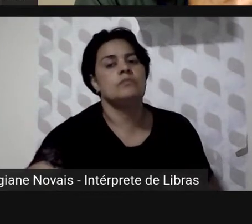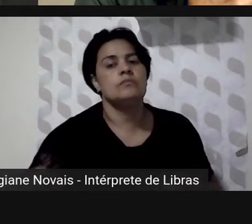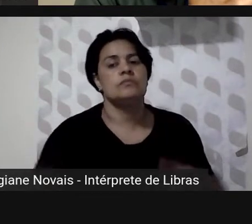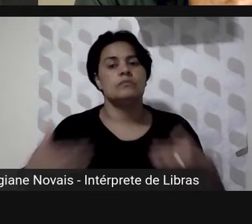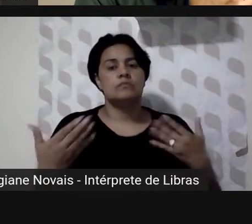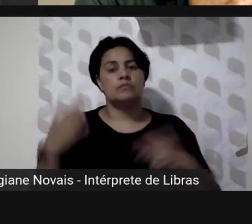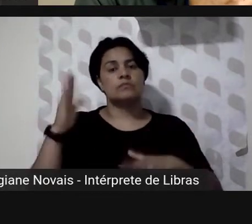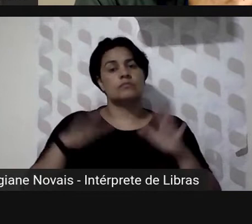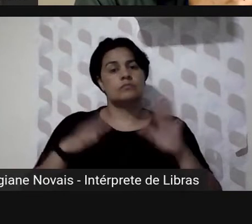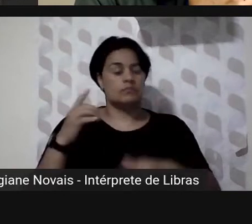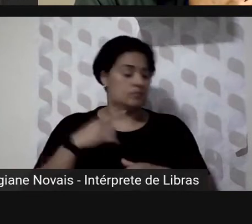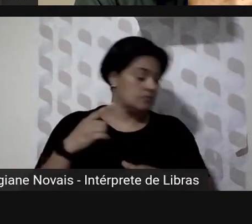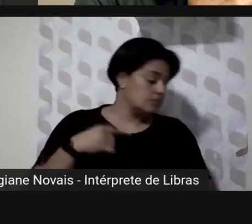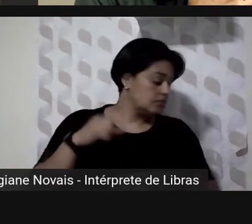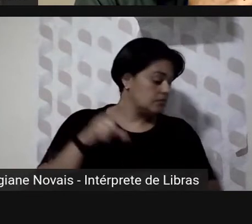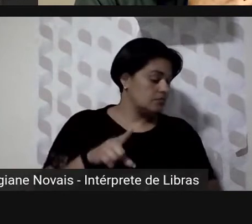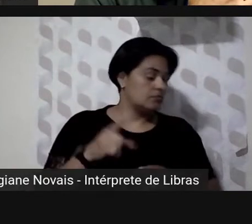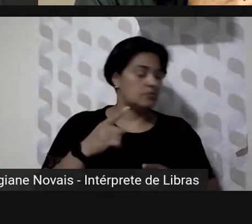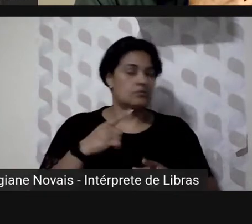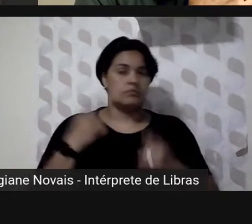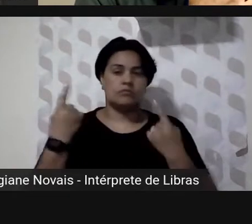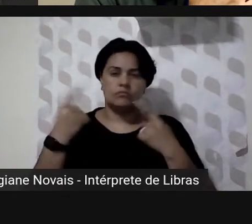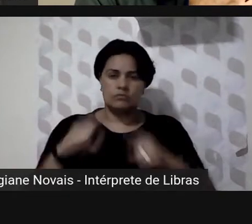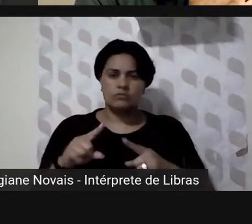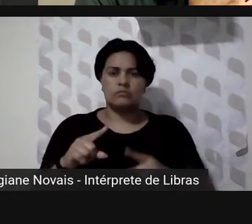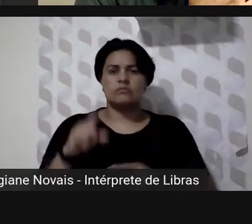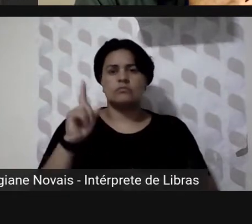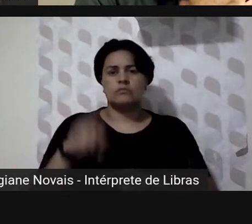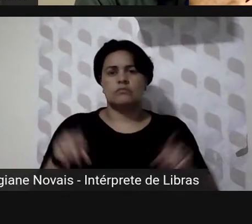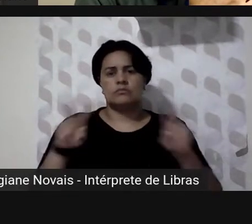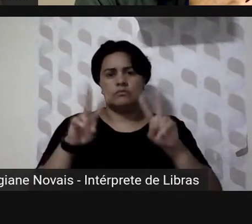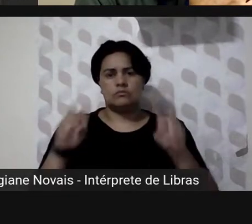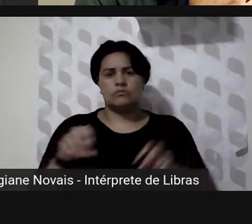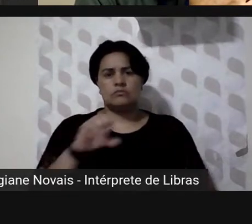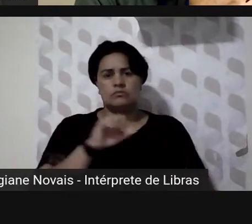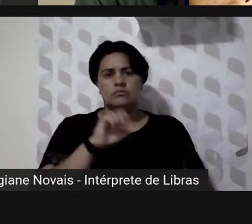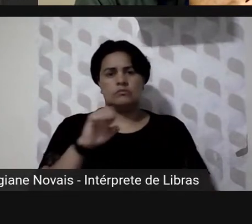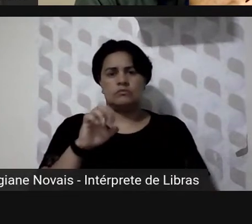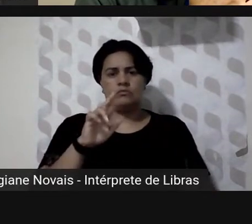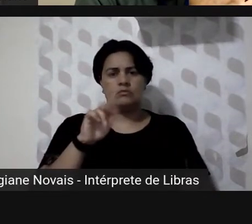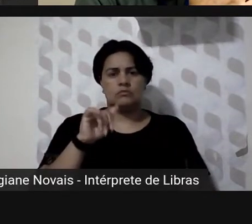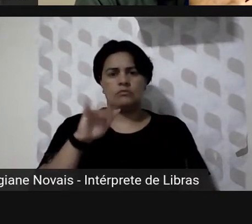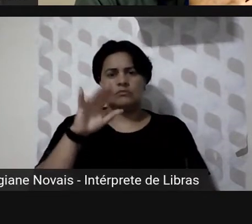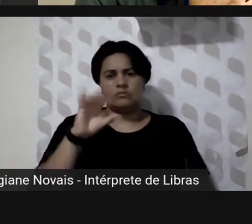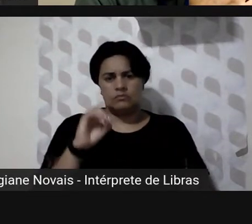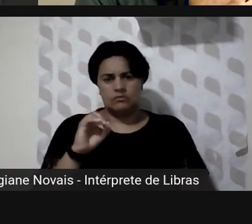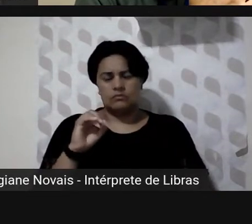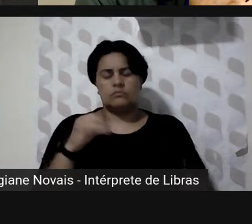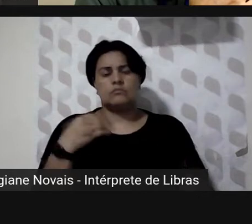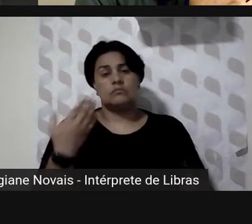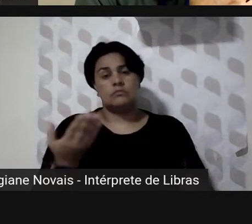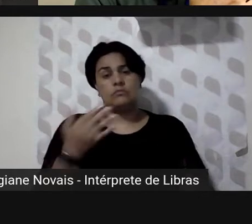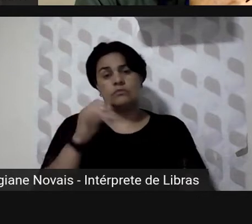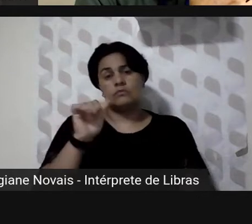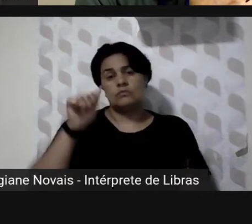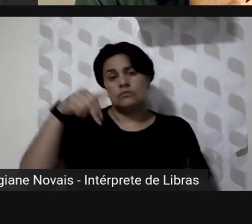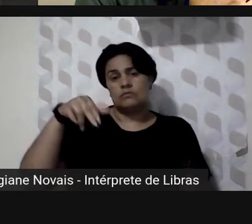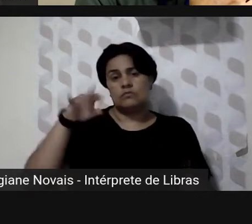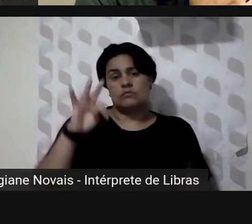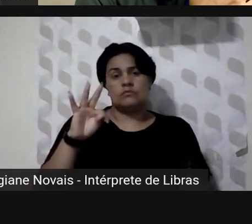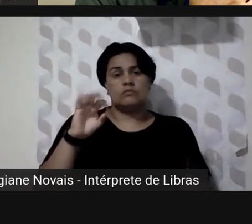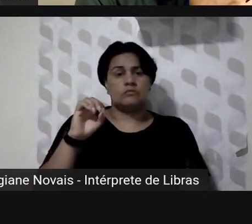posteriormente você tem a taxonomia ou dentro da linha do Sérgio uma ontologia algumas linguagens alguns